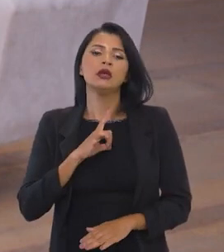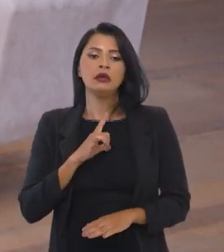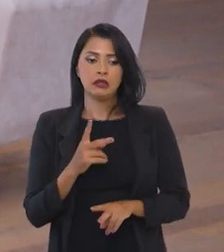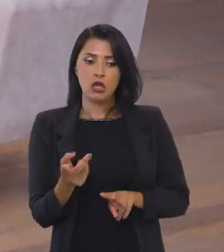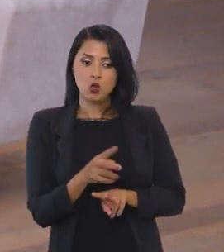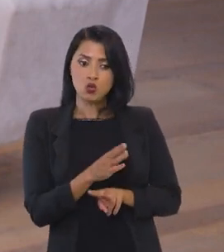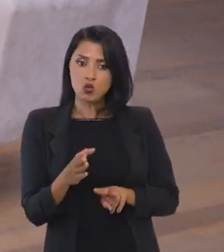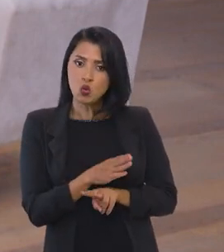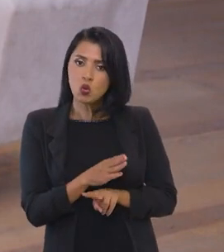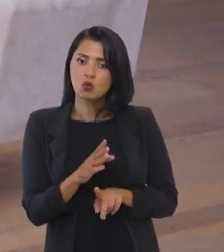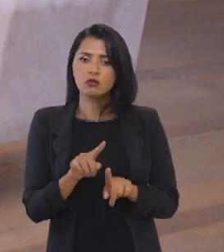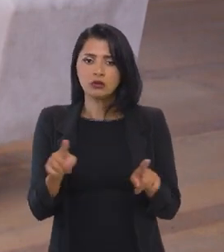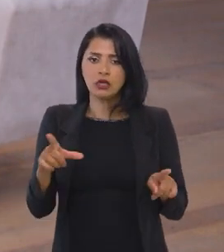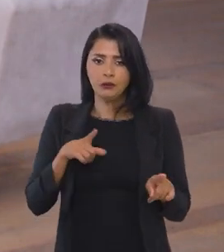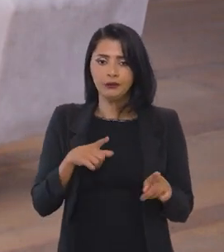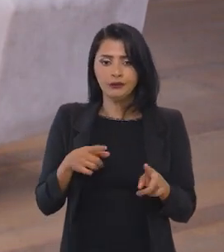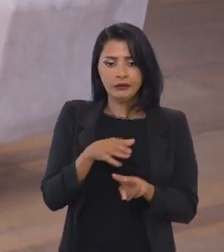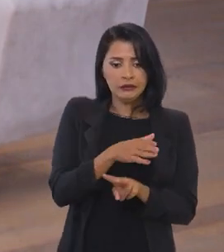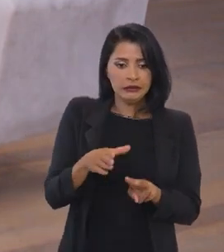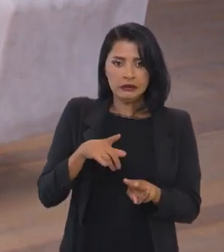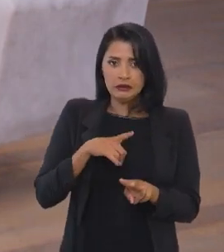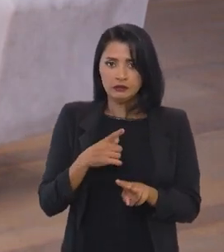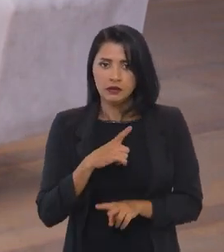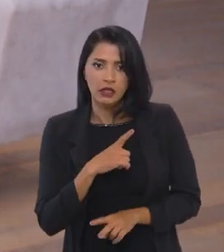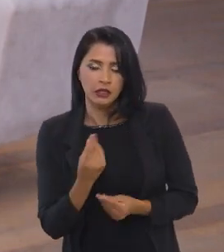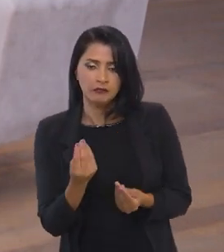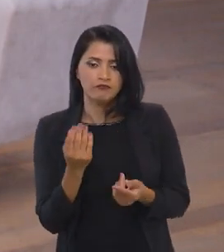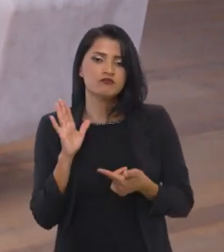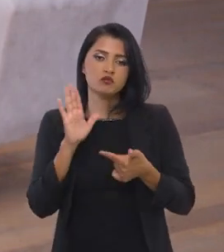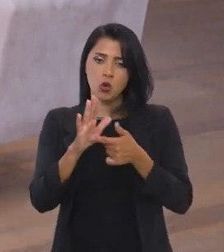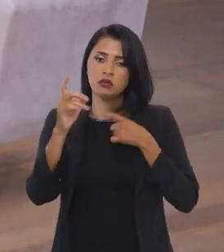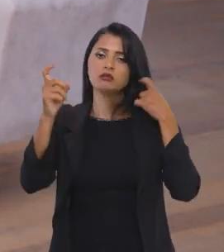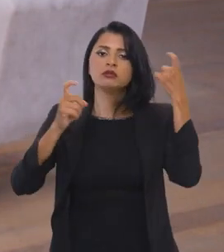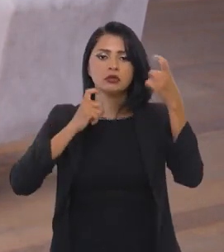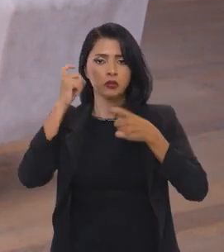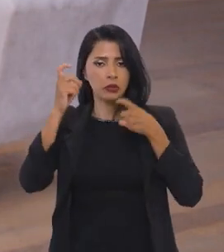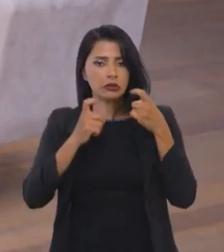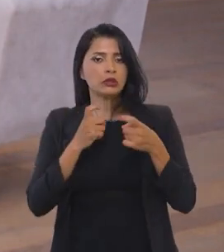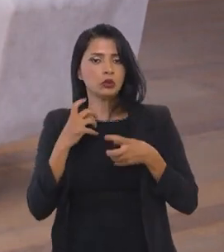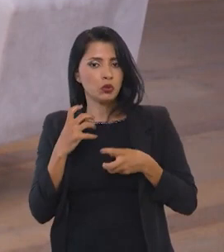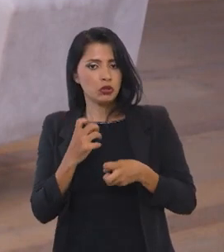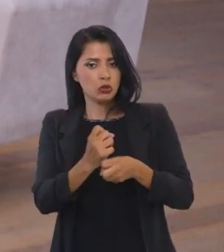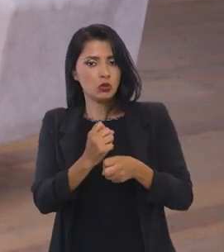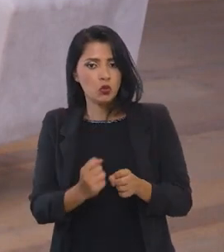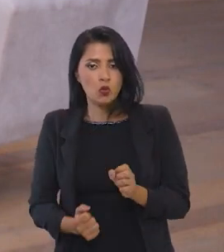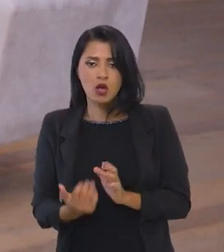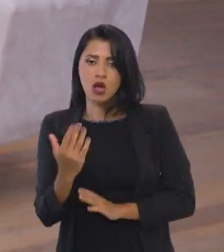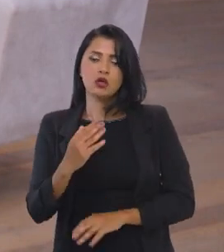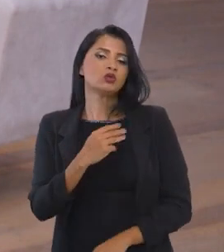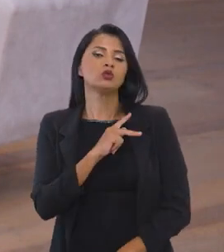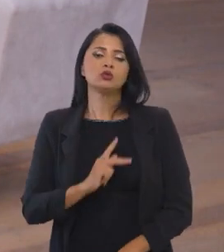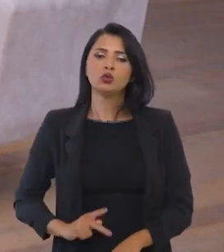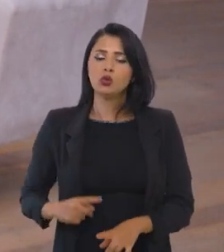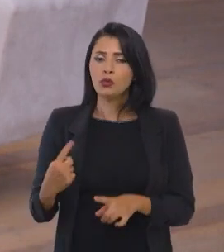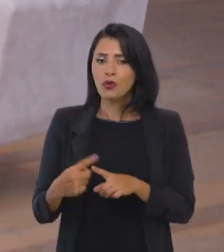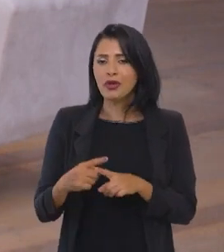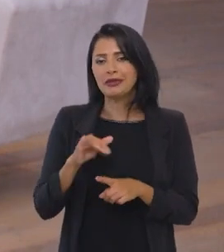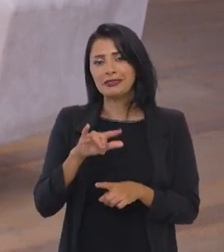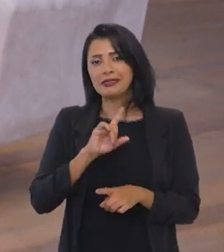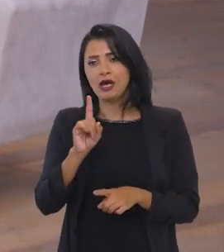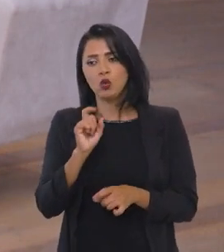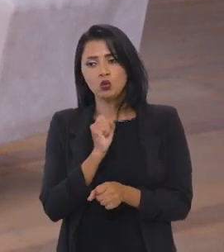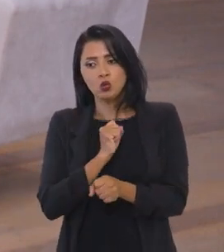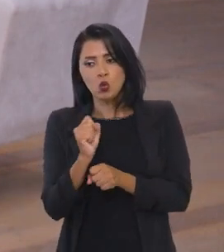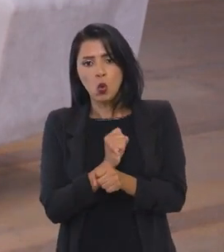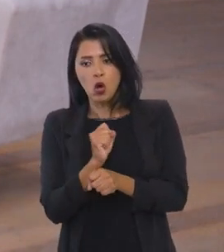gasto. Então, quer dizer, você ter essas duas dimensões, mas demonstra uma preocupação com as contas públicas. Porque, senão, num